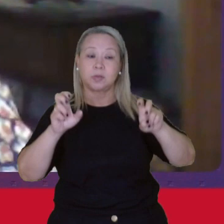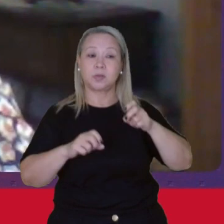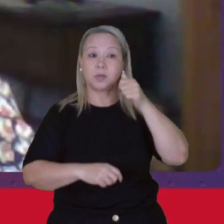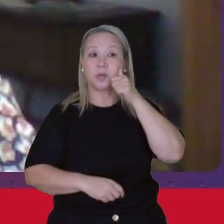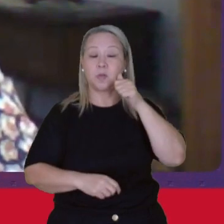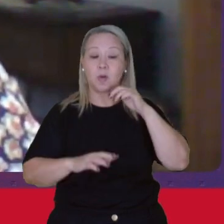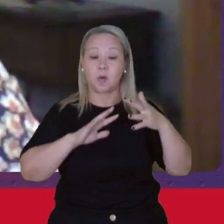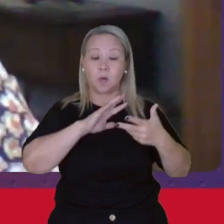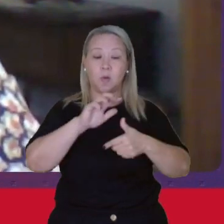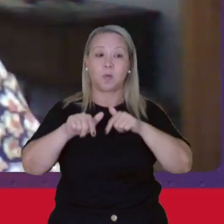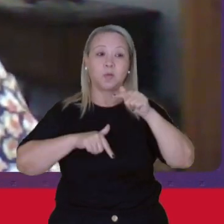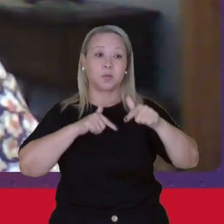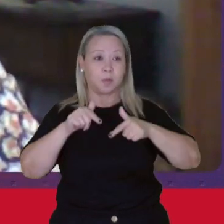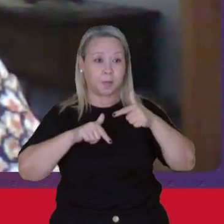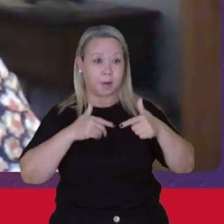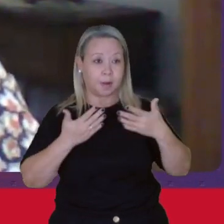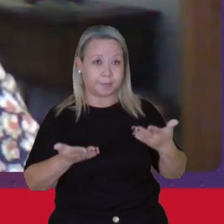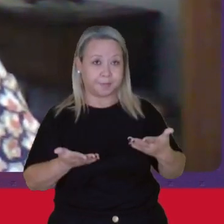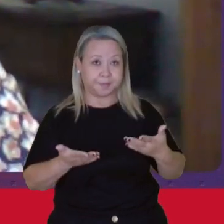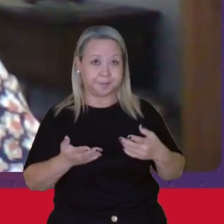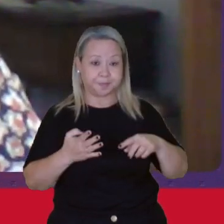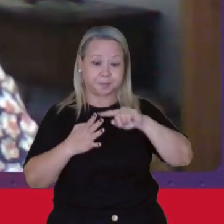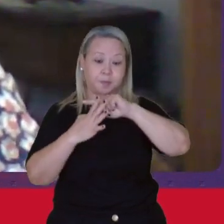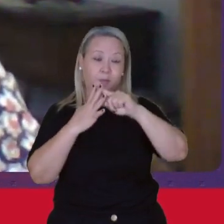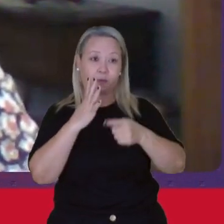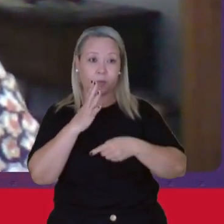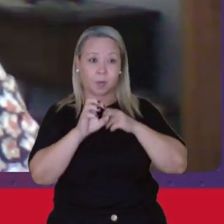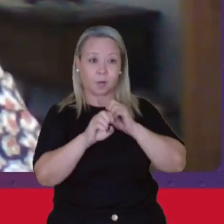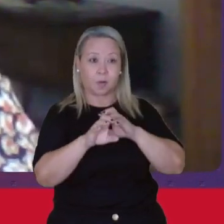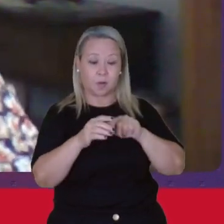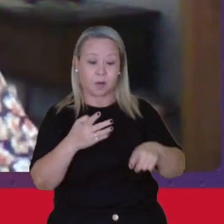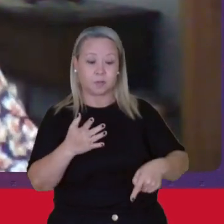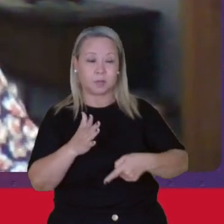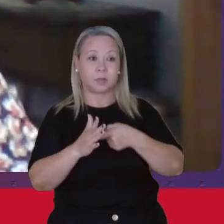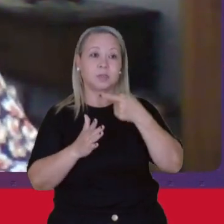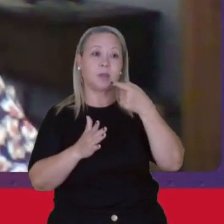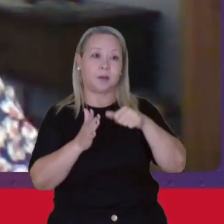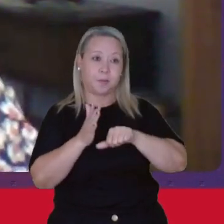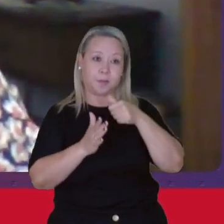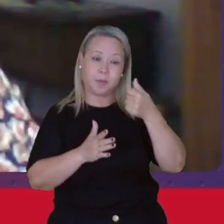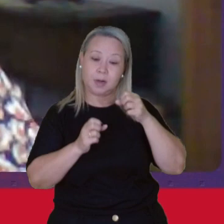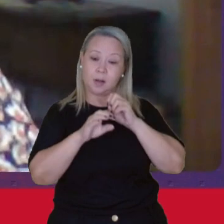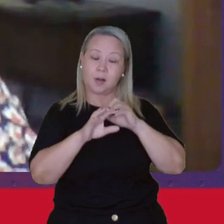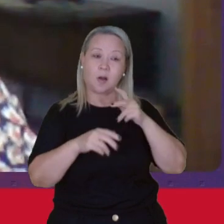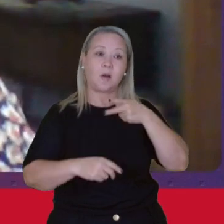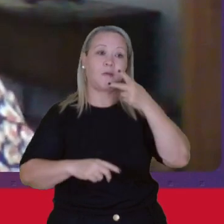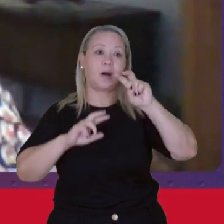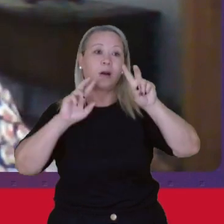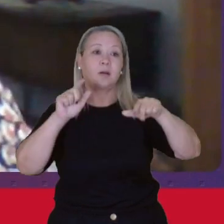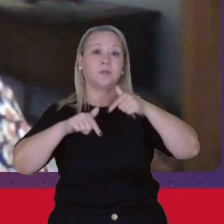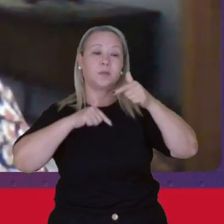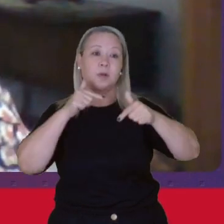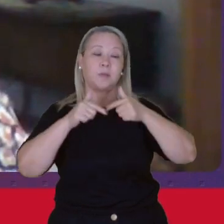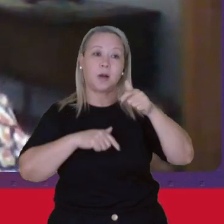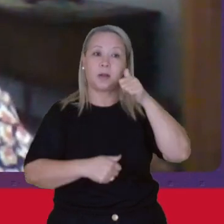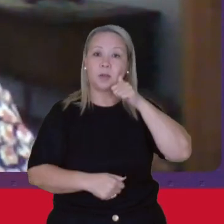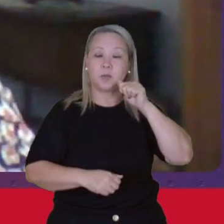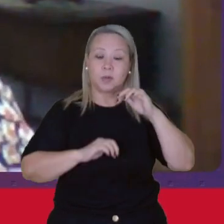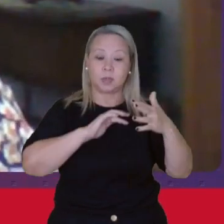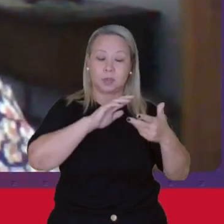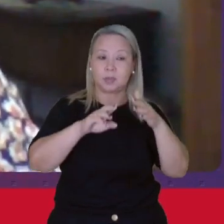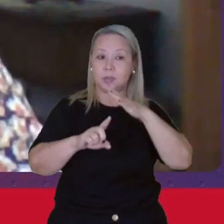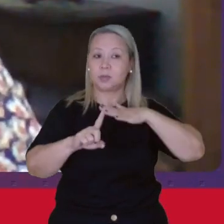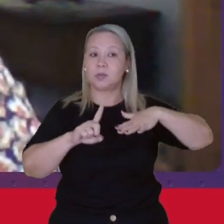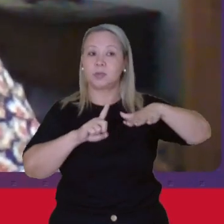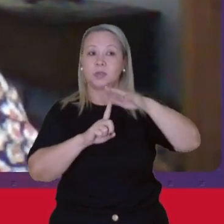e o mundo do trabalho São quatro aulas Essa é a primeira aula Que vai tratar do trabalho das mulheres na sociedade brasileira